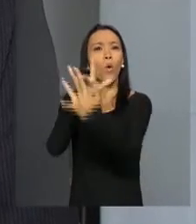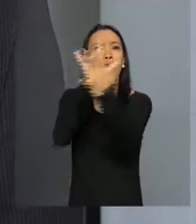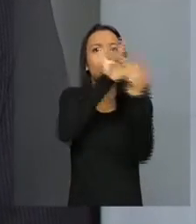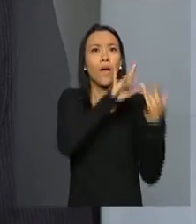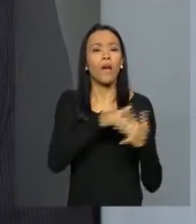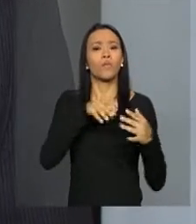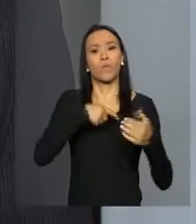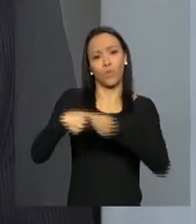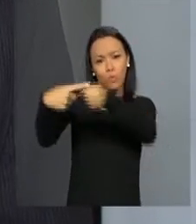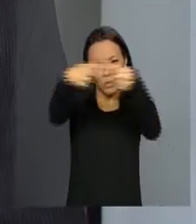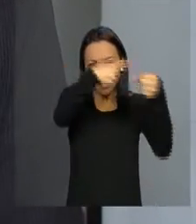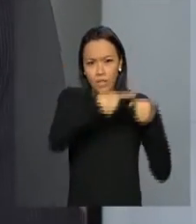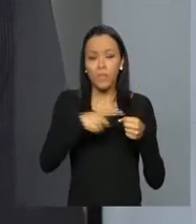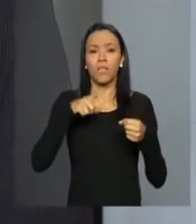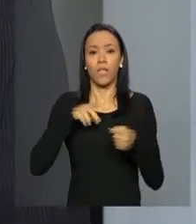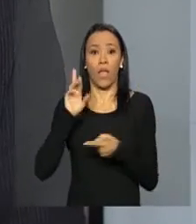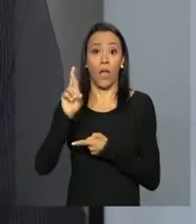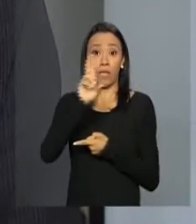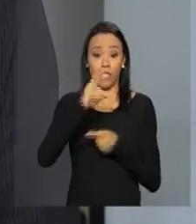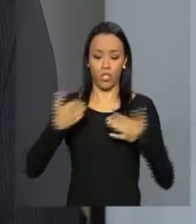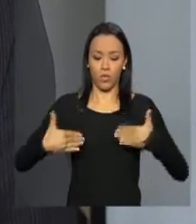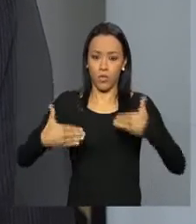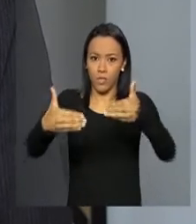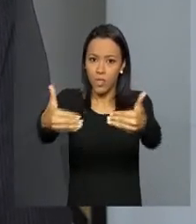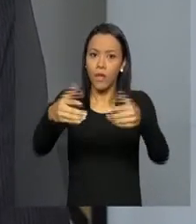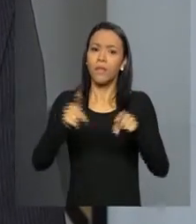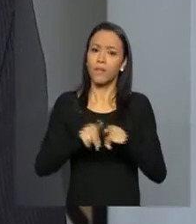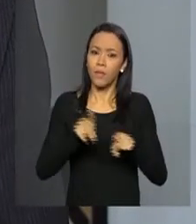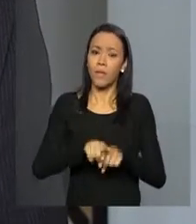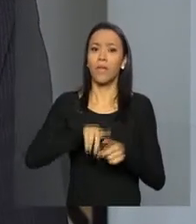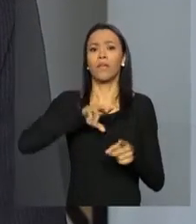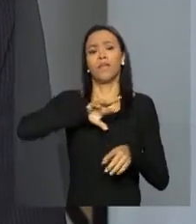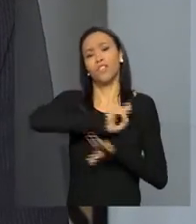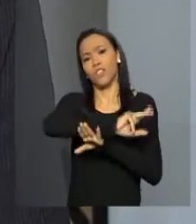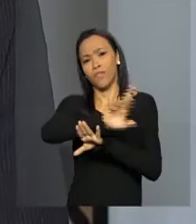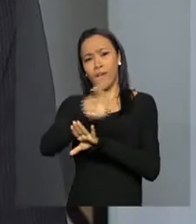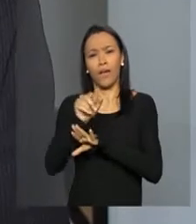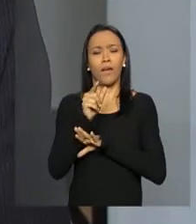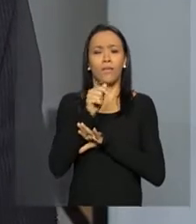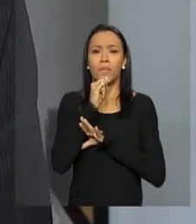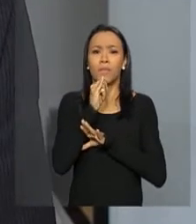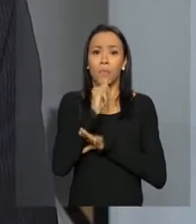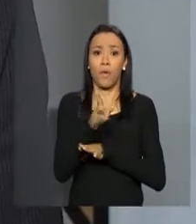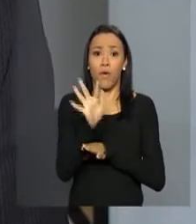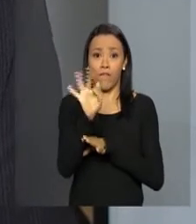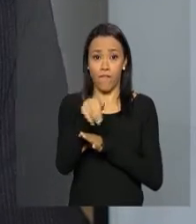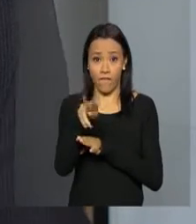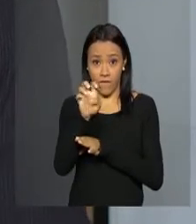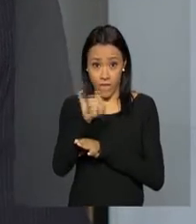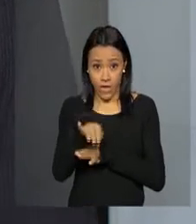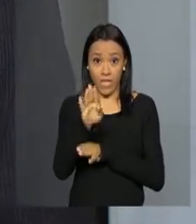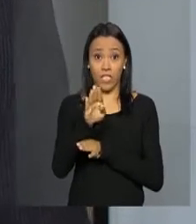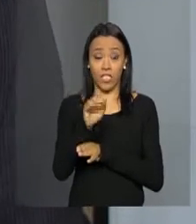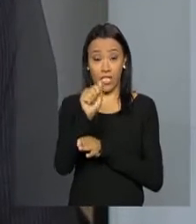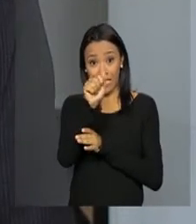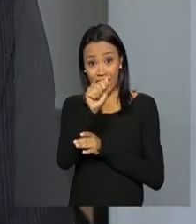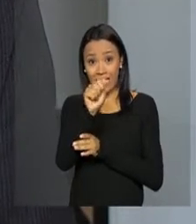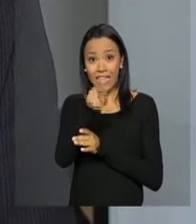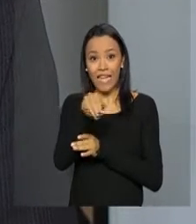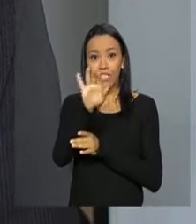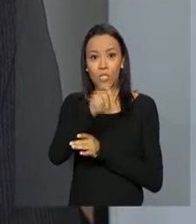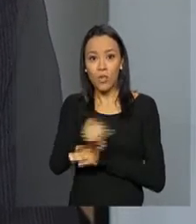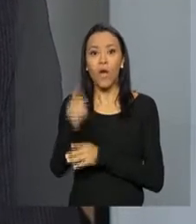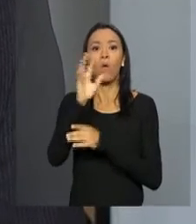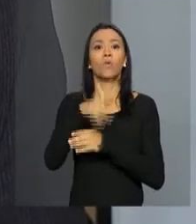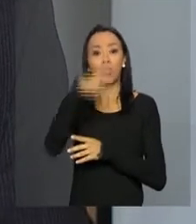de representantes dos ministérios e de entidades nacionais de municípios, como a Frente Nacional de Prefeitos e a Confederação